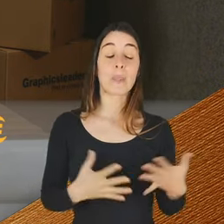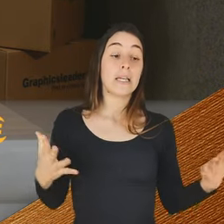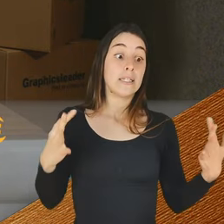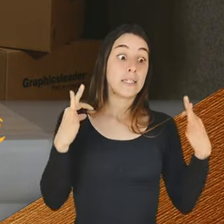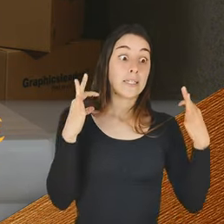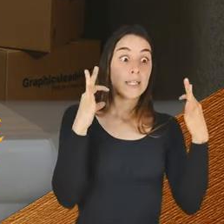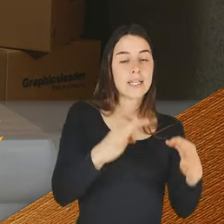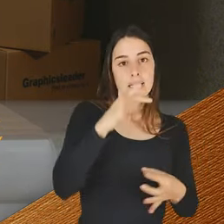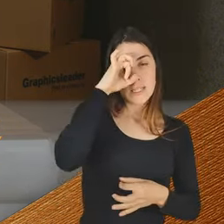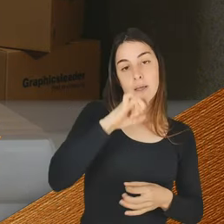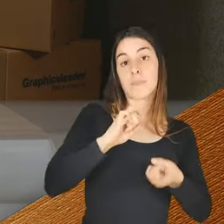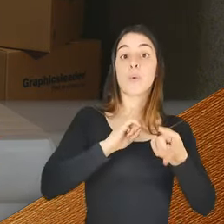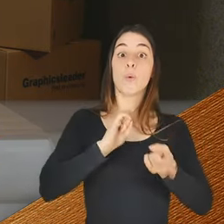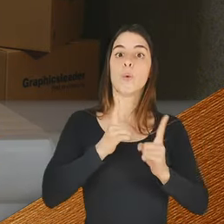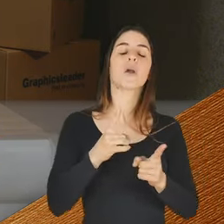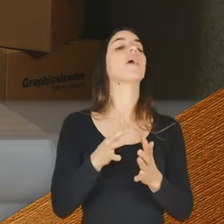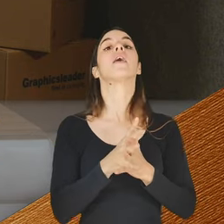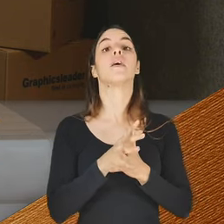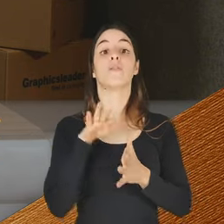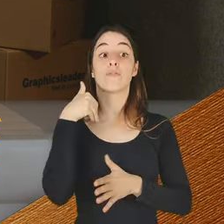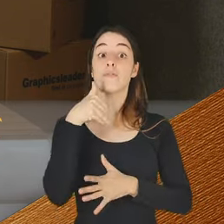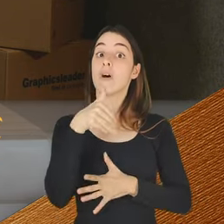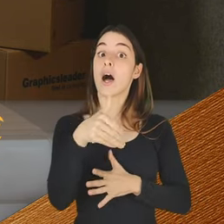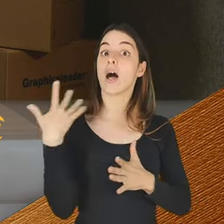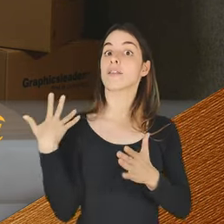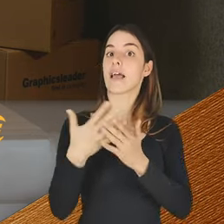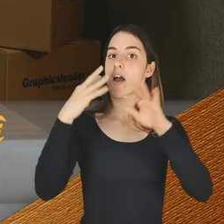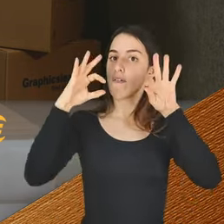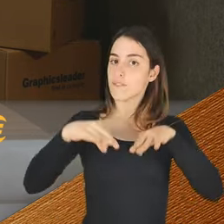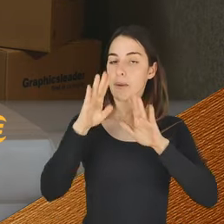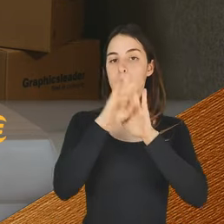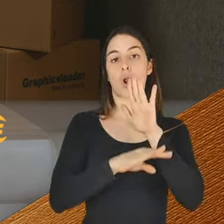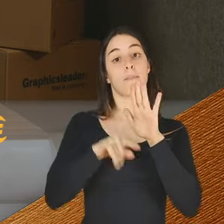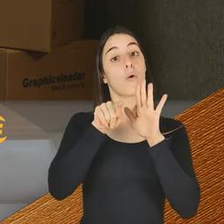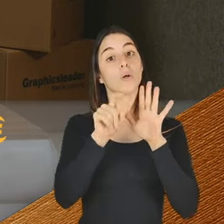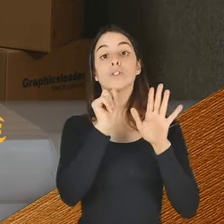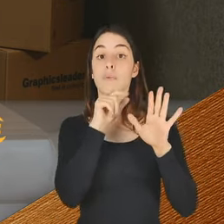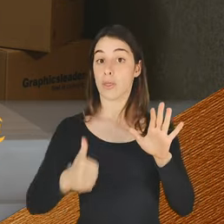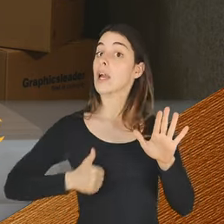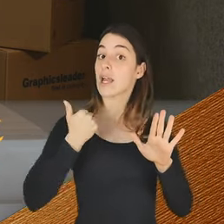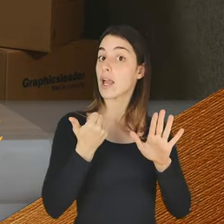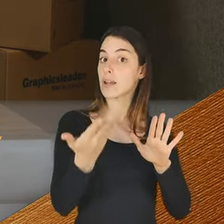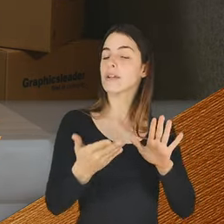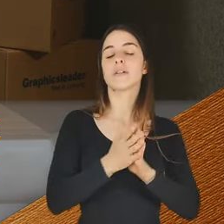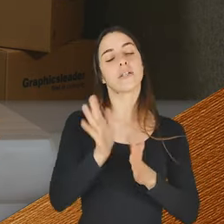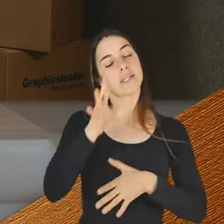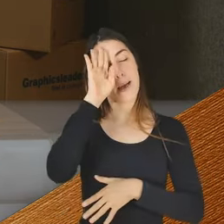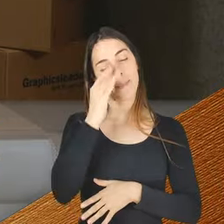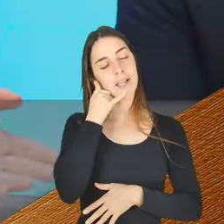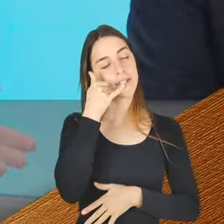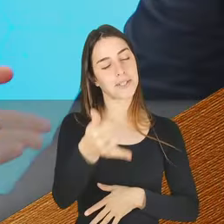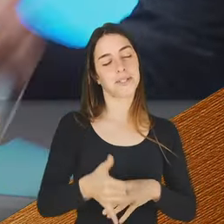Recordo que a oferta vai se manter durante todo o programa de hoje. Por isso, já sabem, liguem.